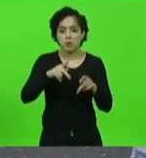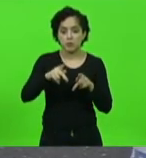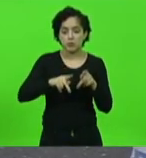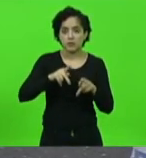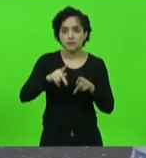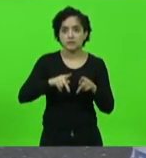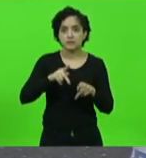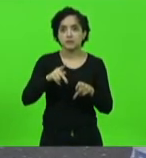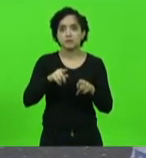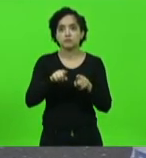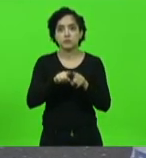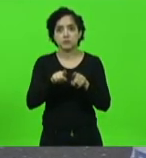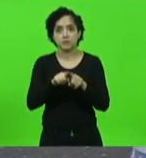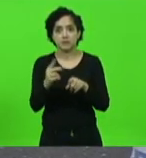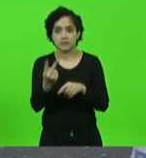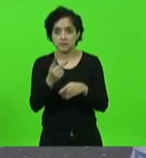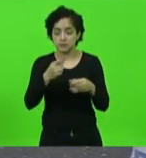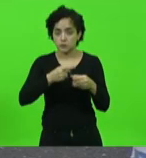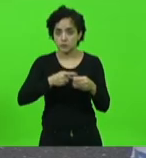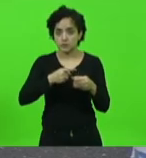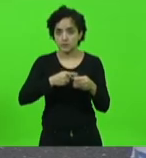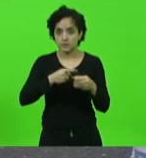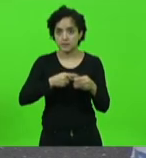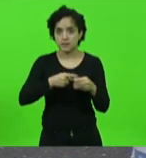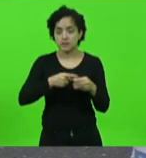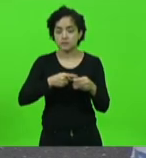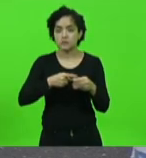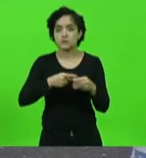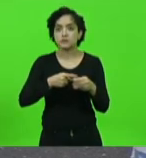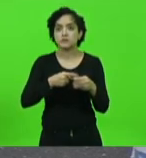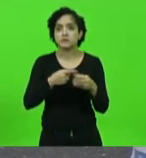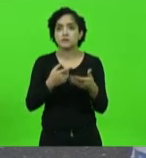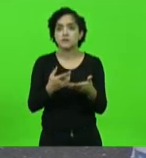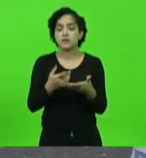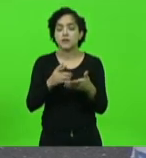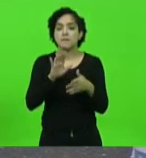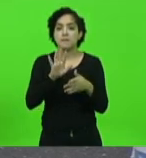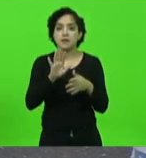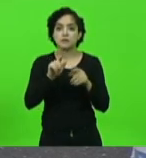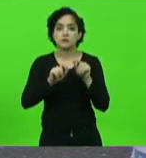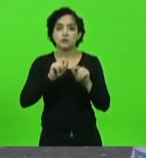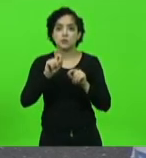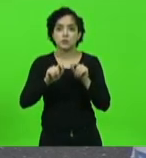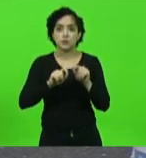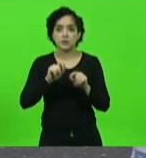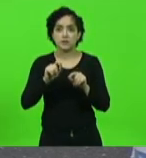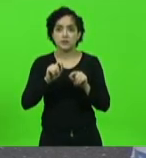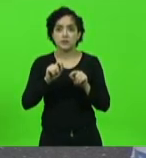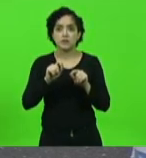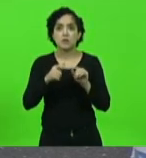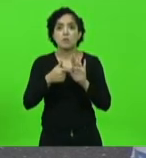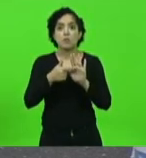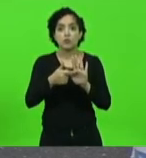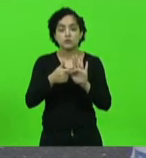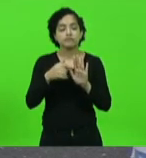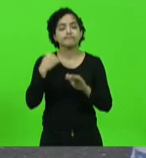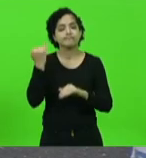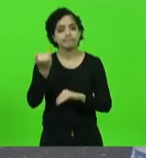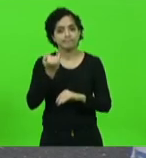Chaxim e o que se revelou também importante